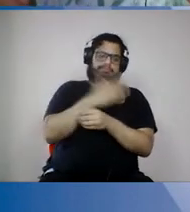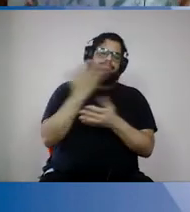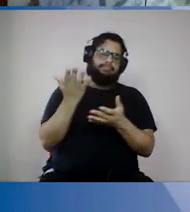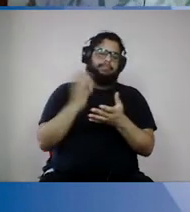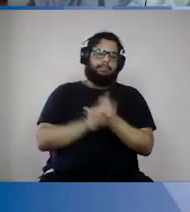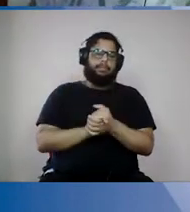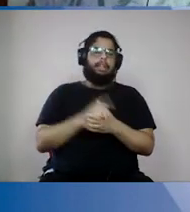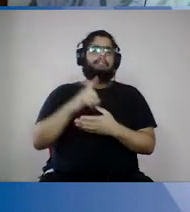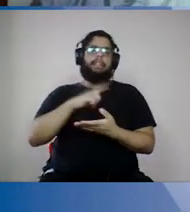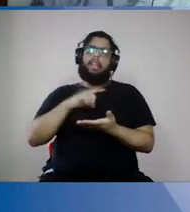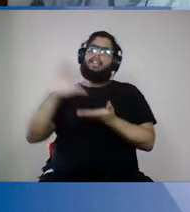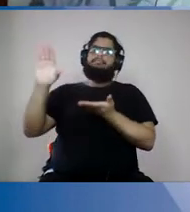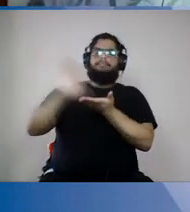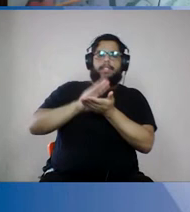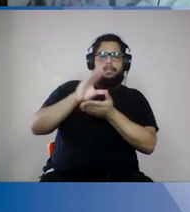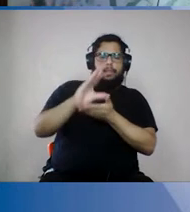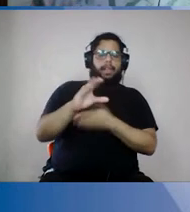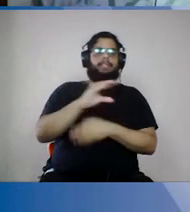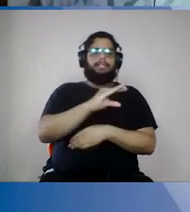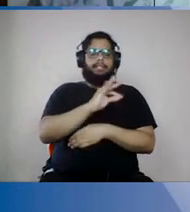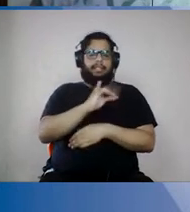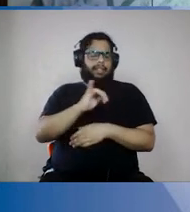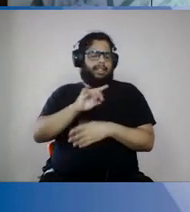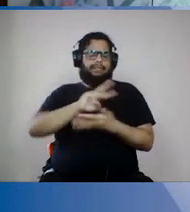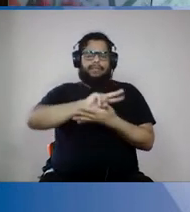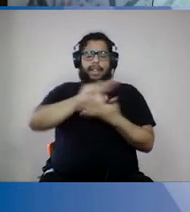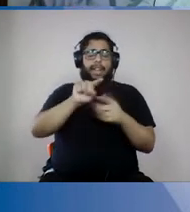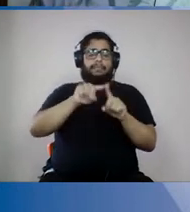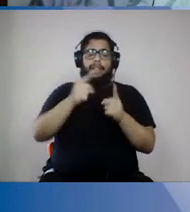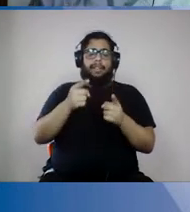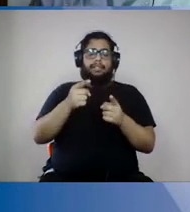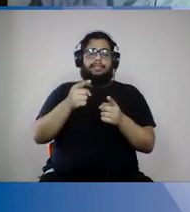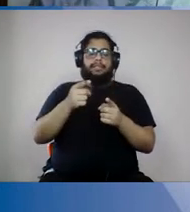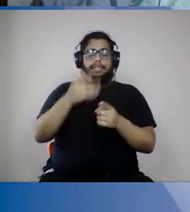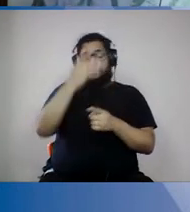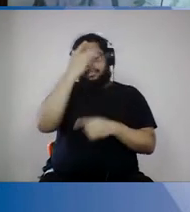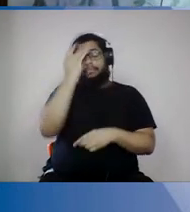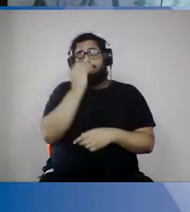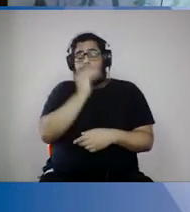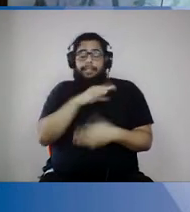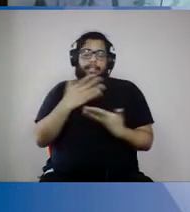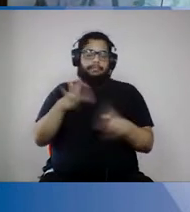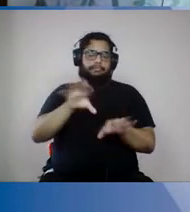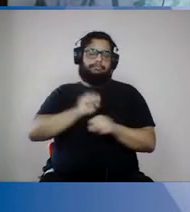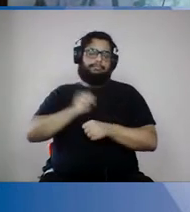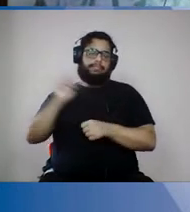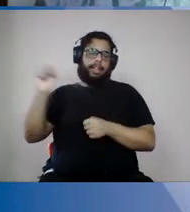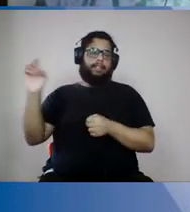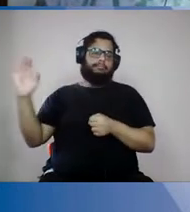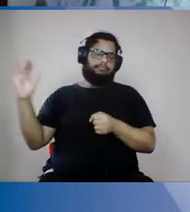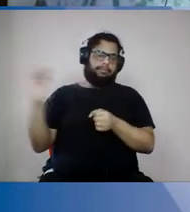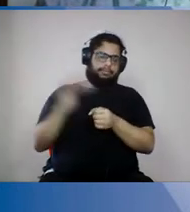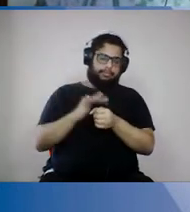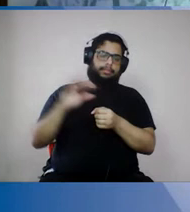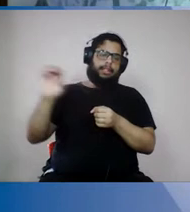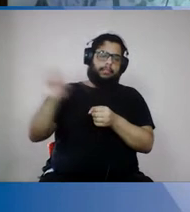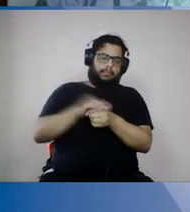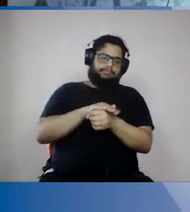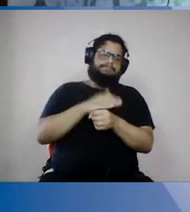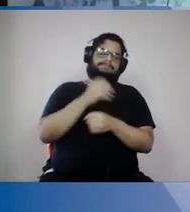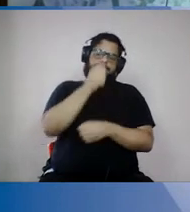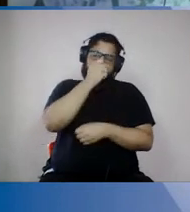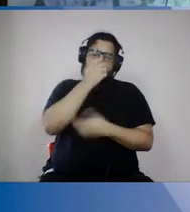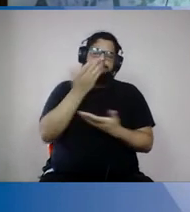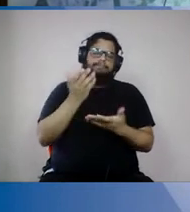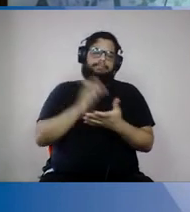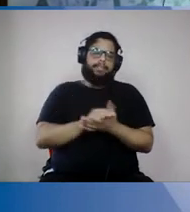investimento em CTI, em várias outras coisas, mas muito menos daquilo que é exigido. Então, na verdade, o que a UFSCar está tentando propor com esses novos planos